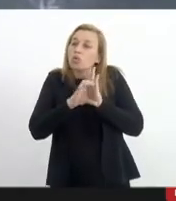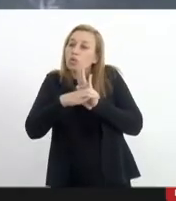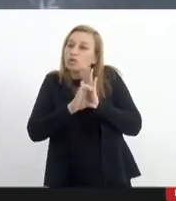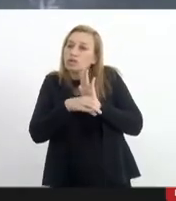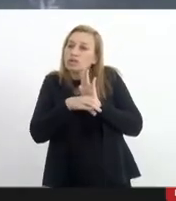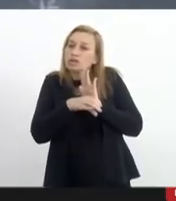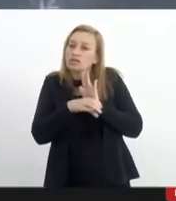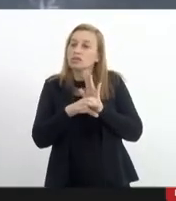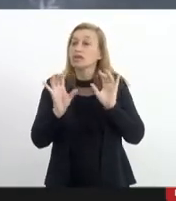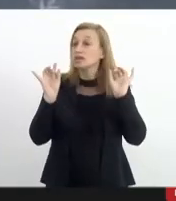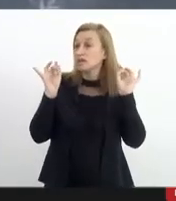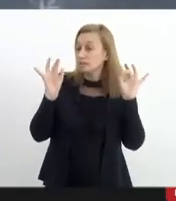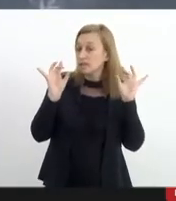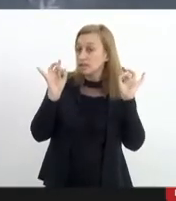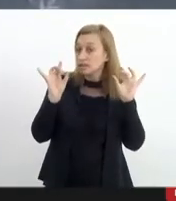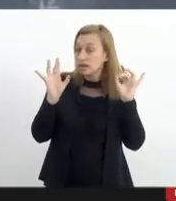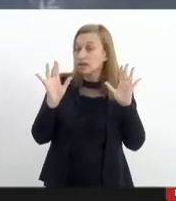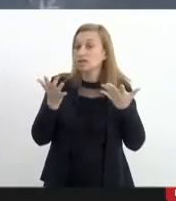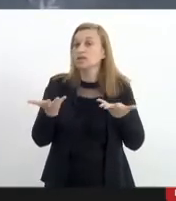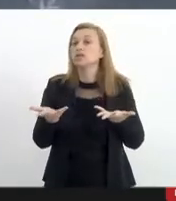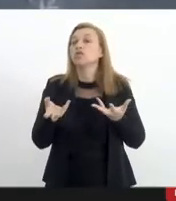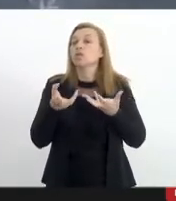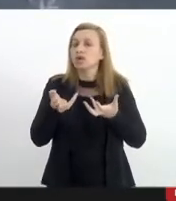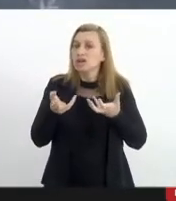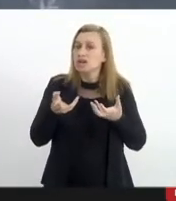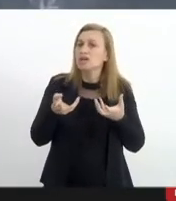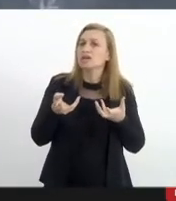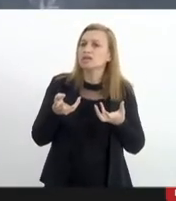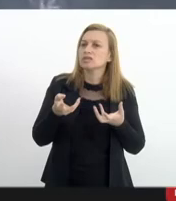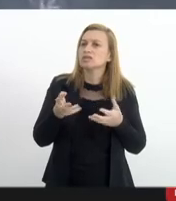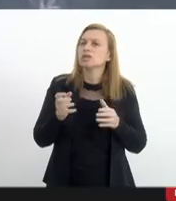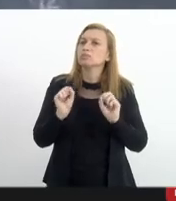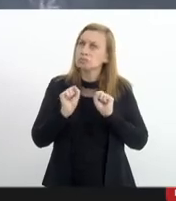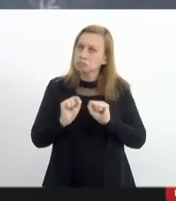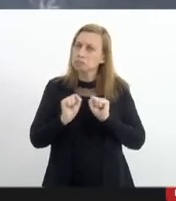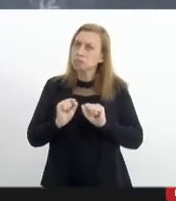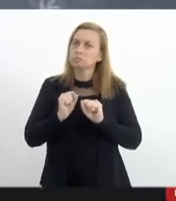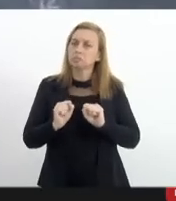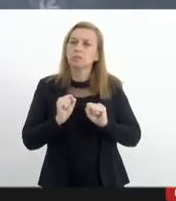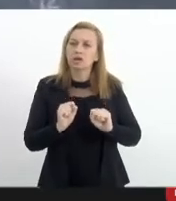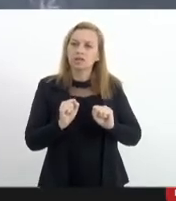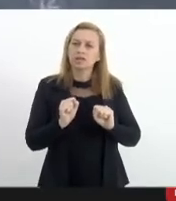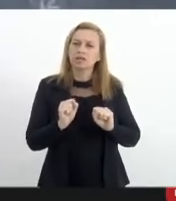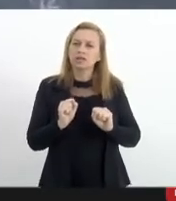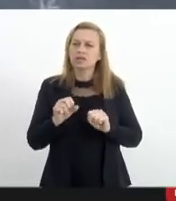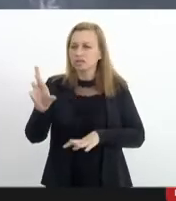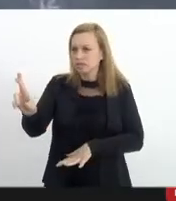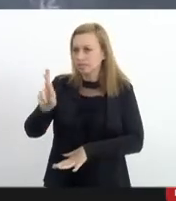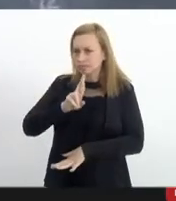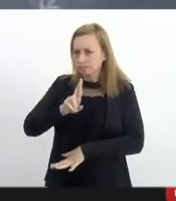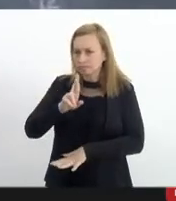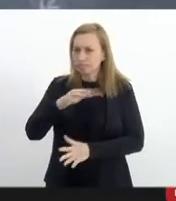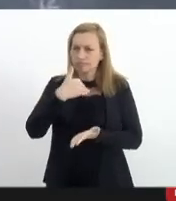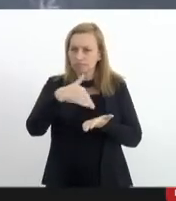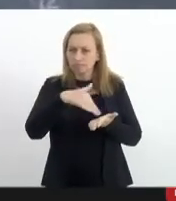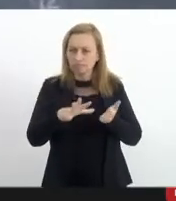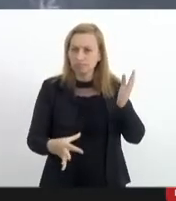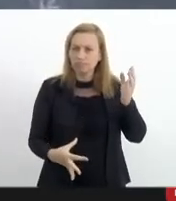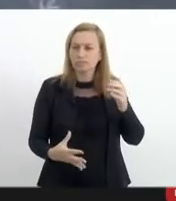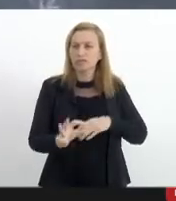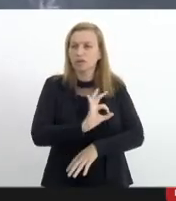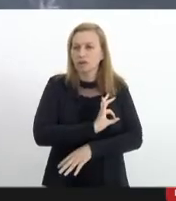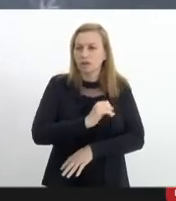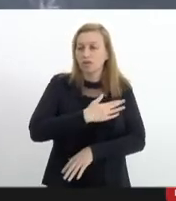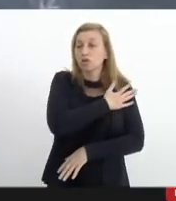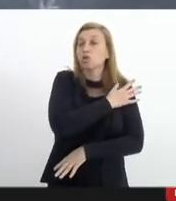excepcionalidade então também queria que se possível em resposta pela Secretaria de Polícia Militar